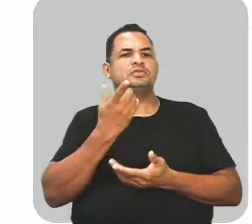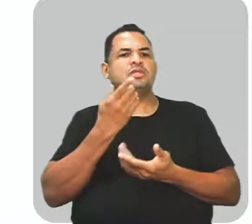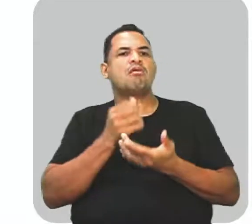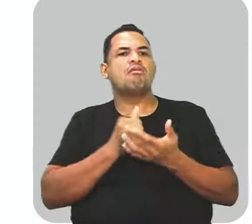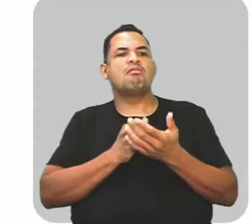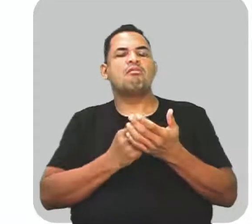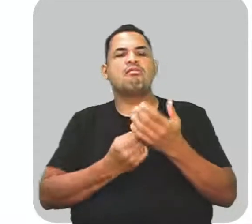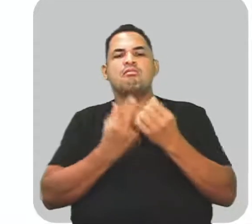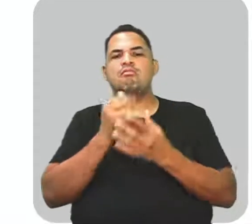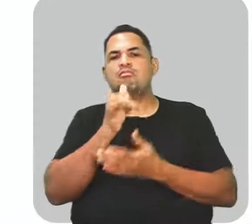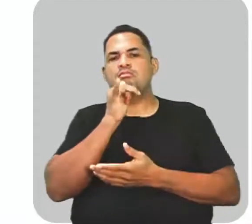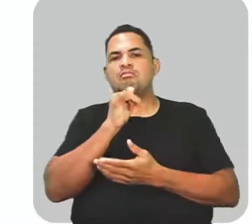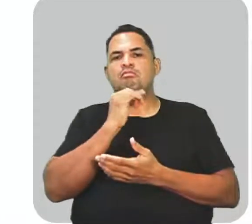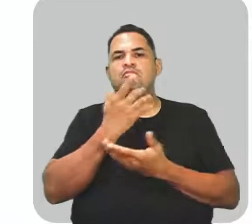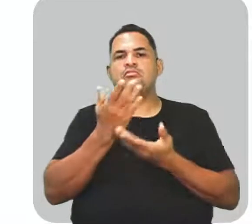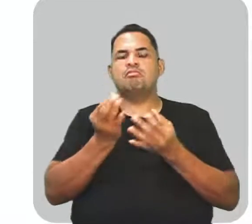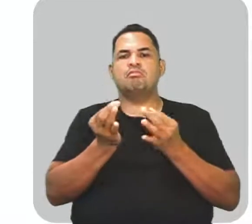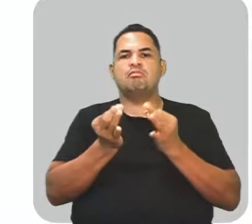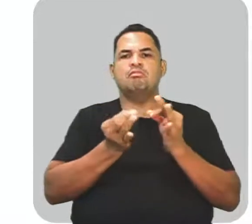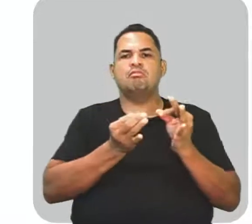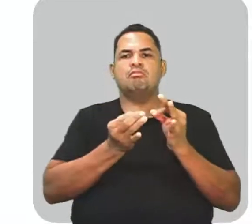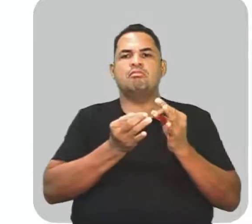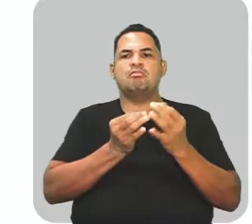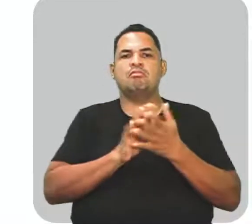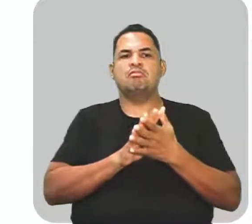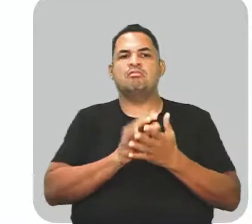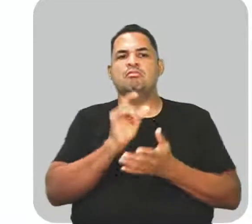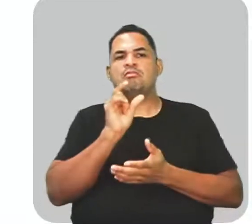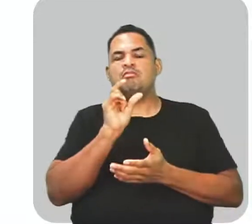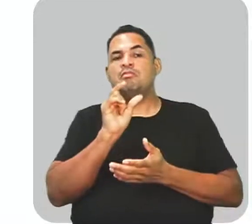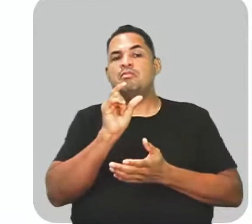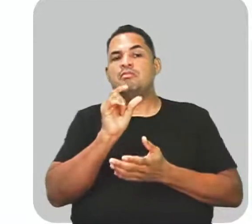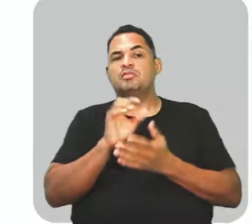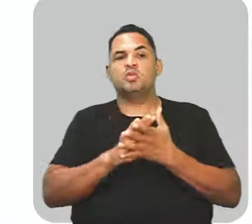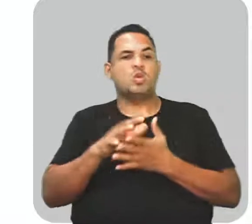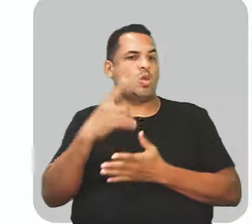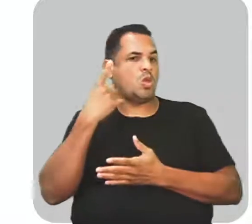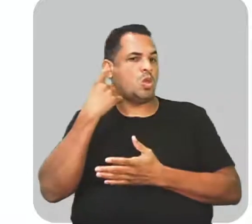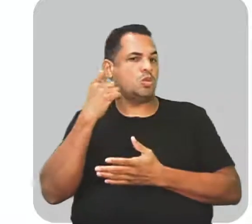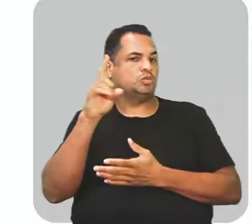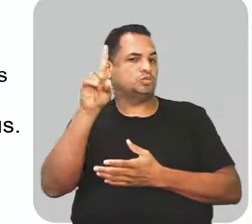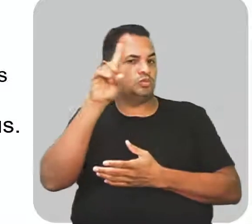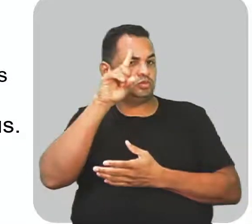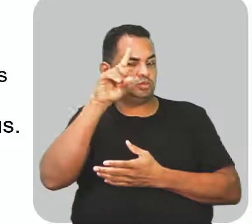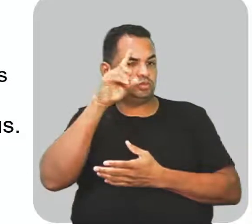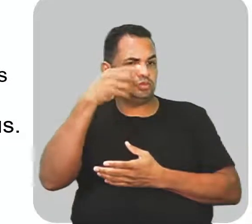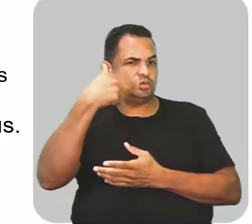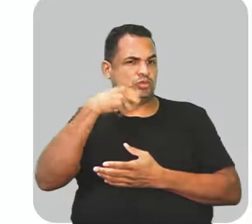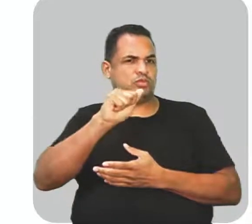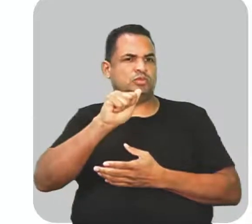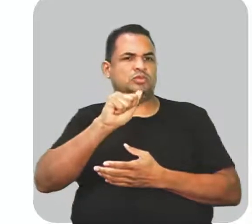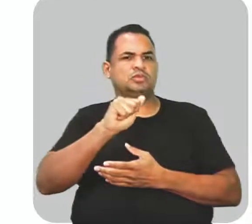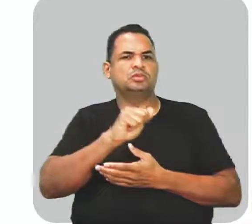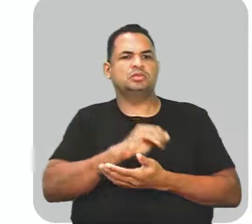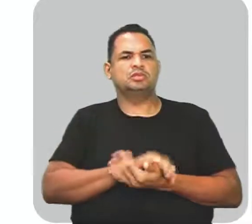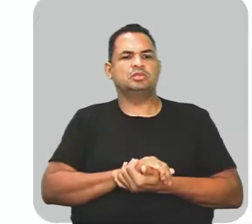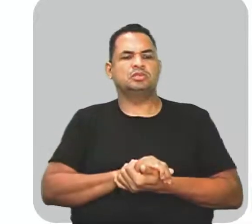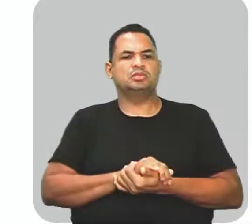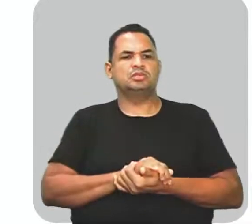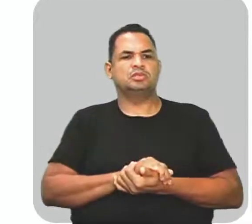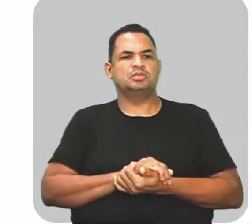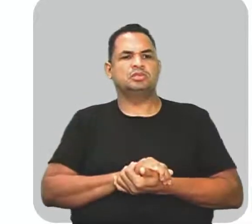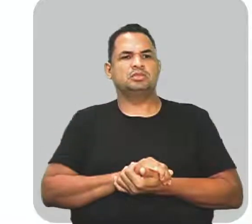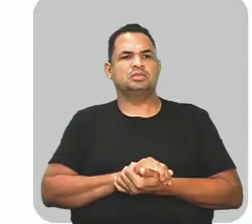exemplos, né? De figuras produzidas pelas expressões dos sons no uso cotidiano da linguagem. Opa.